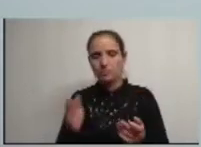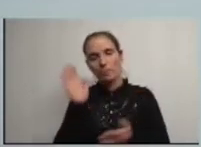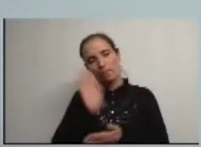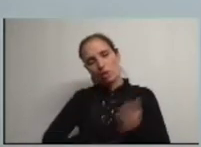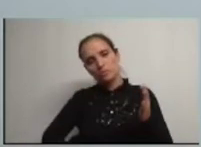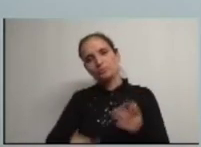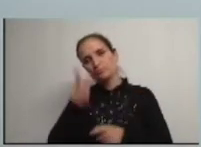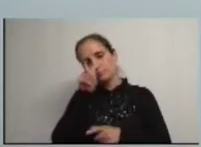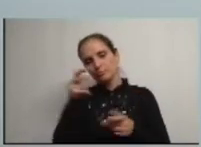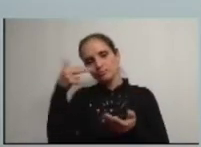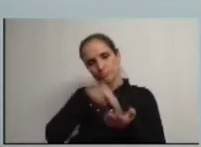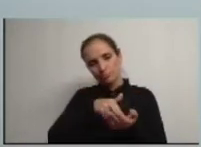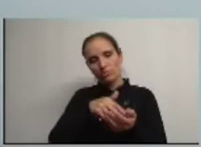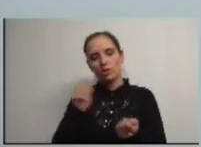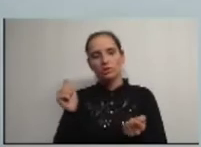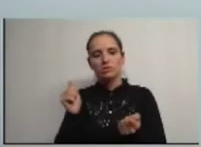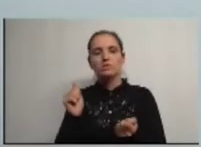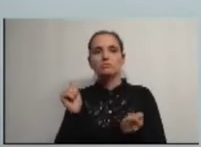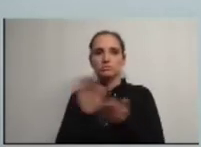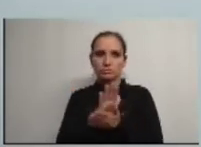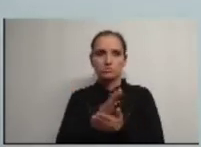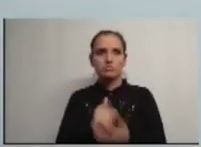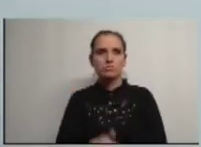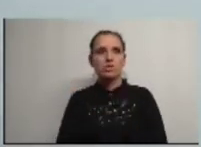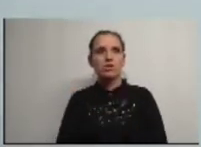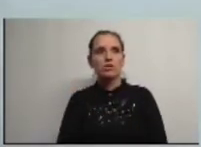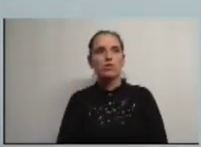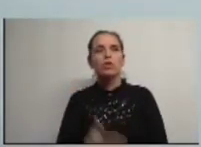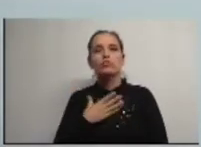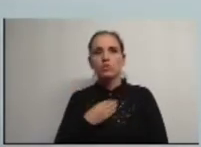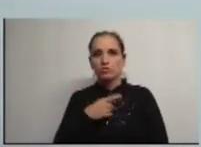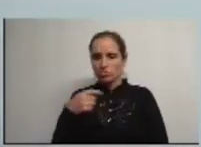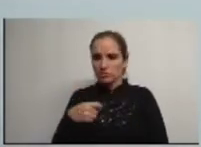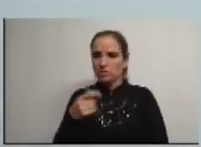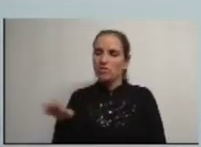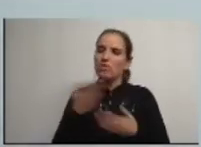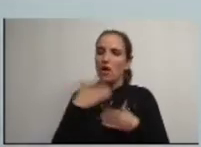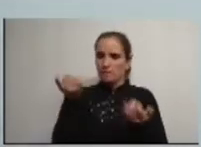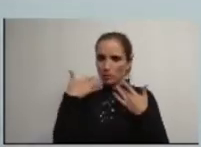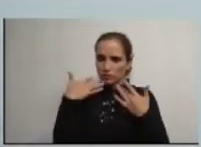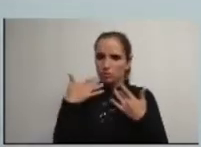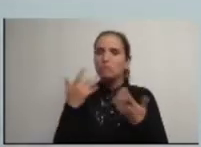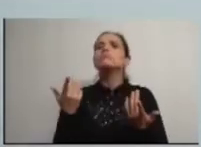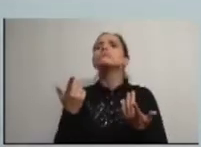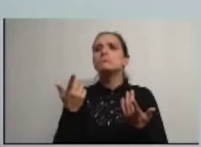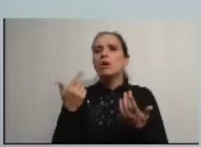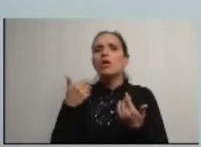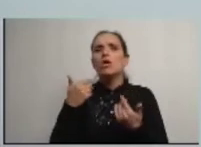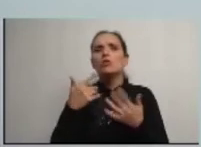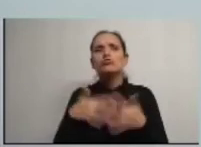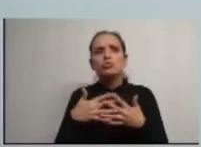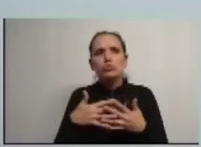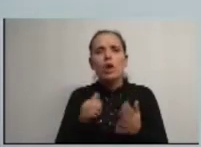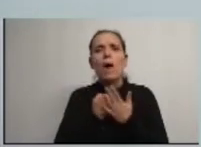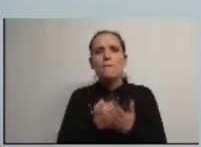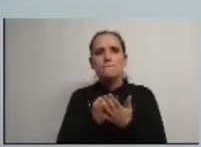colegas público comunicação social gostaria que o seu presidente nos informasse o que está previsto em termos de estruturas